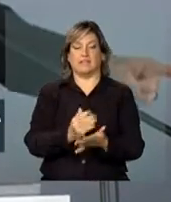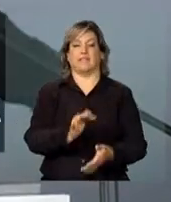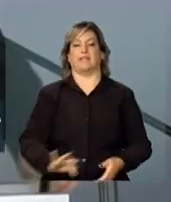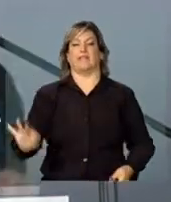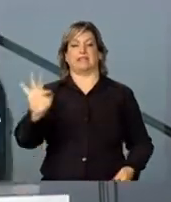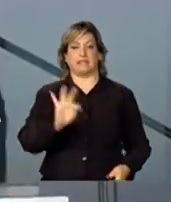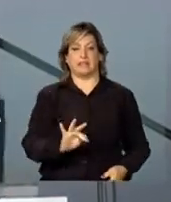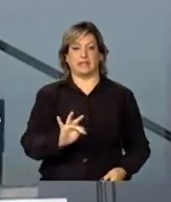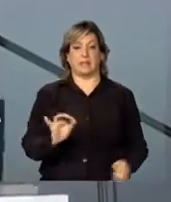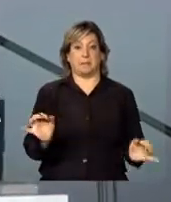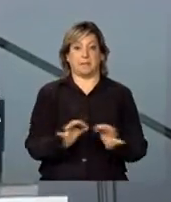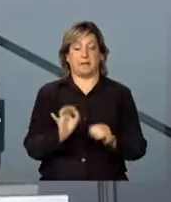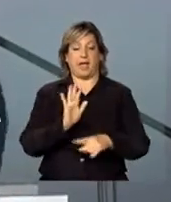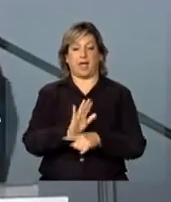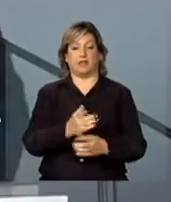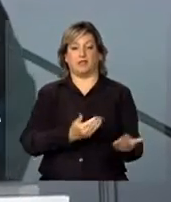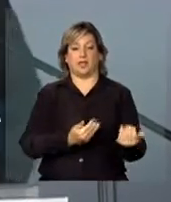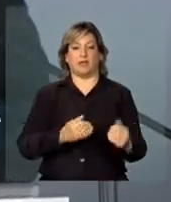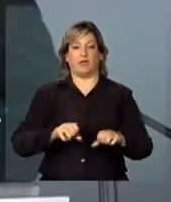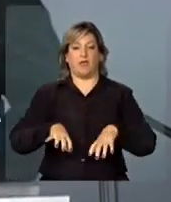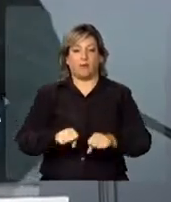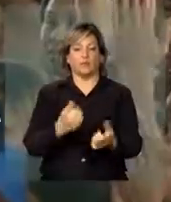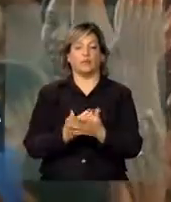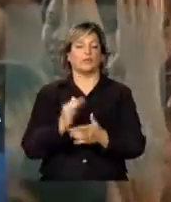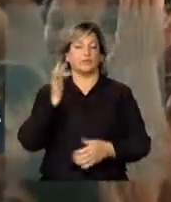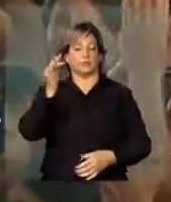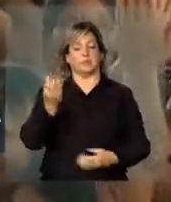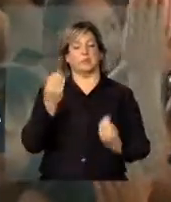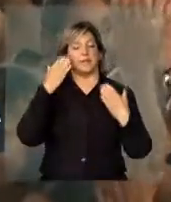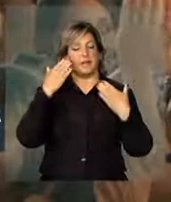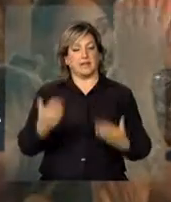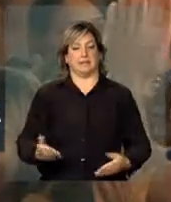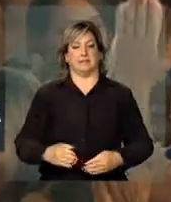Federal preparando a Juventude para o futuro. Muito obrigado.